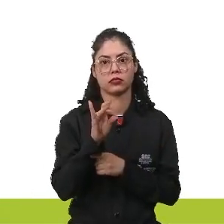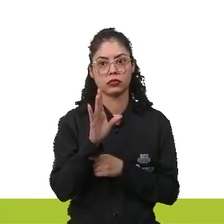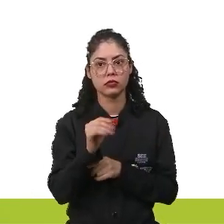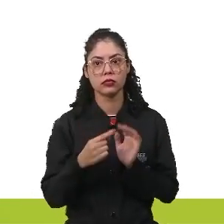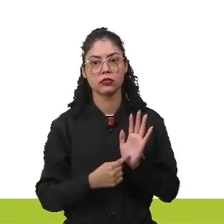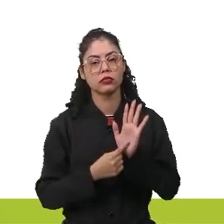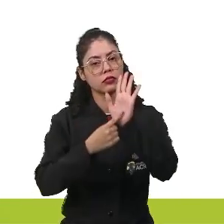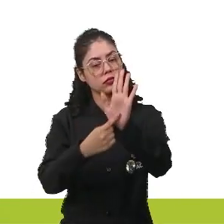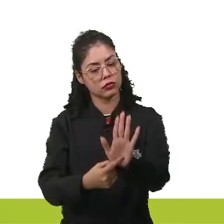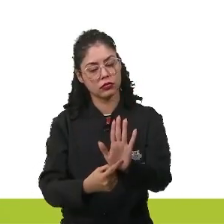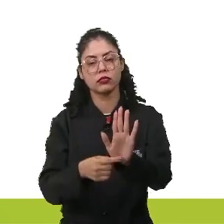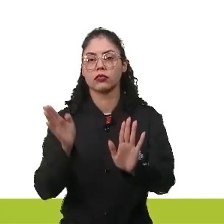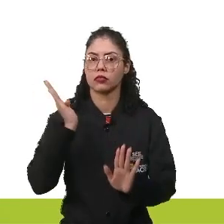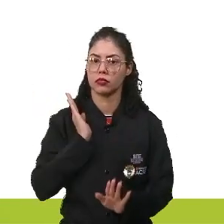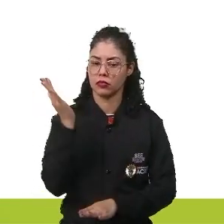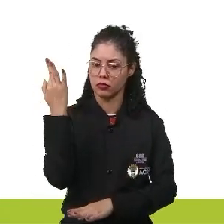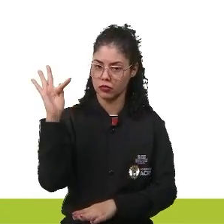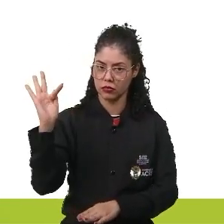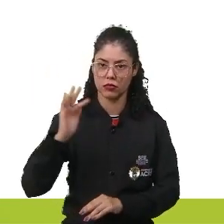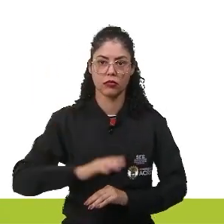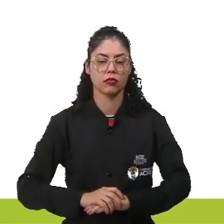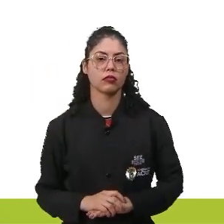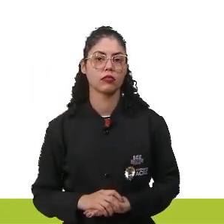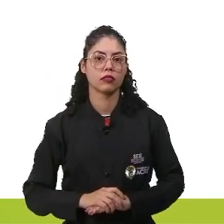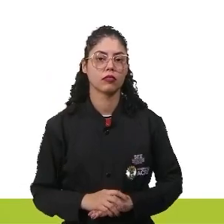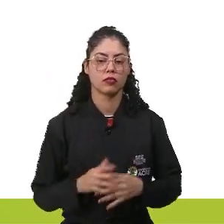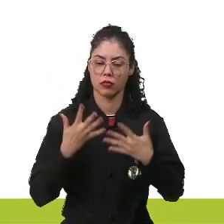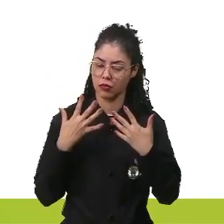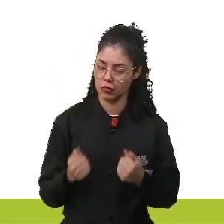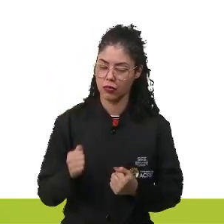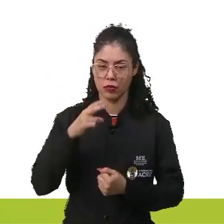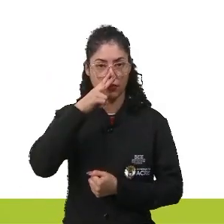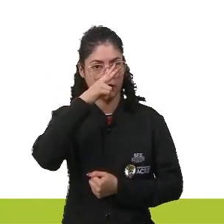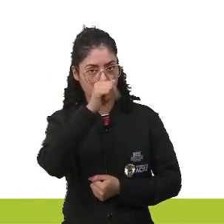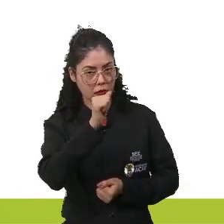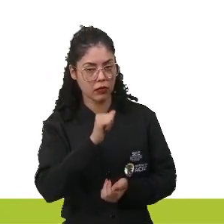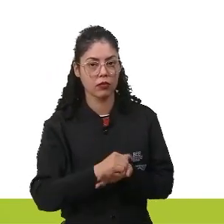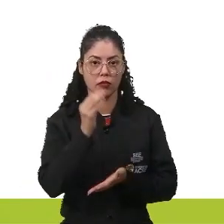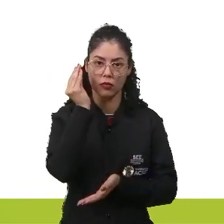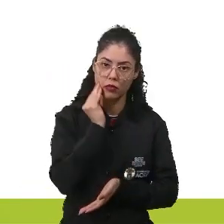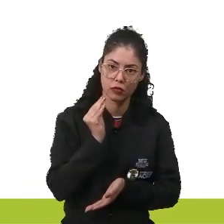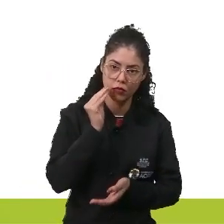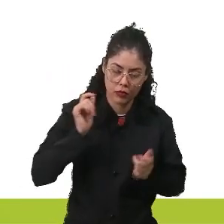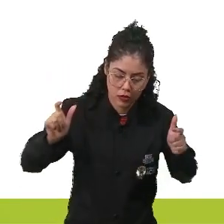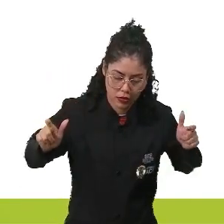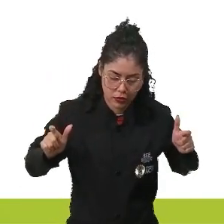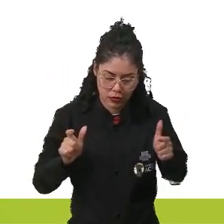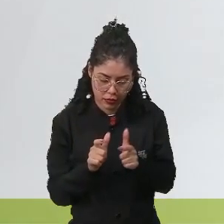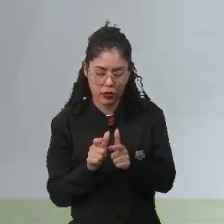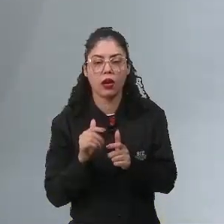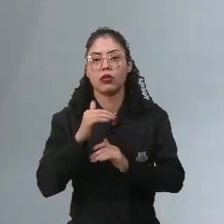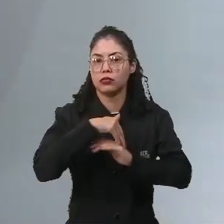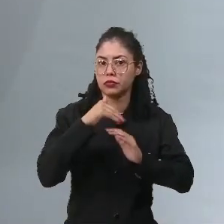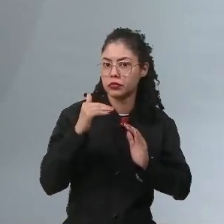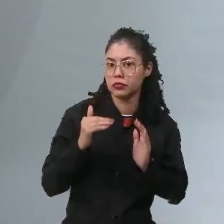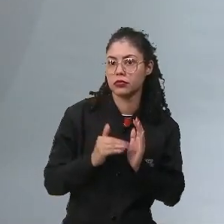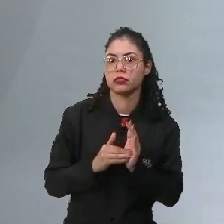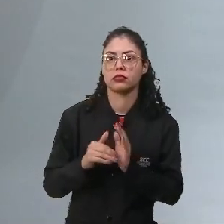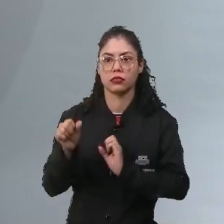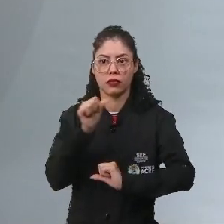representantes da burguesia francesa. Aí, eles assumem o poder, eles tentam minimizar toda aquela